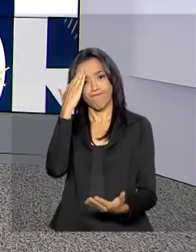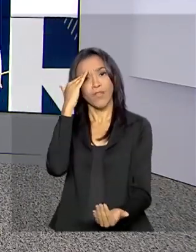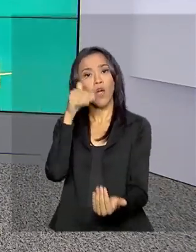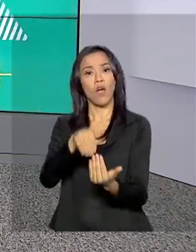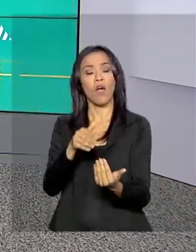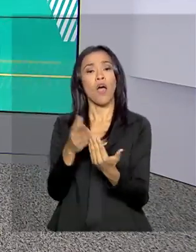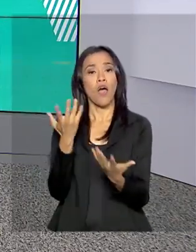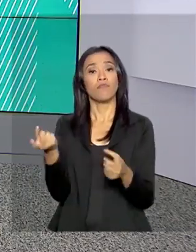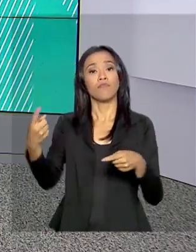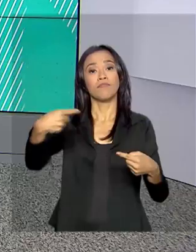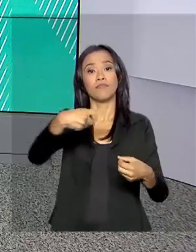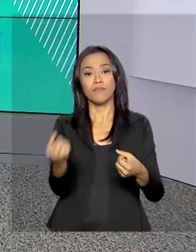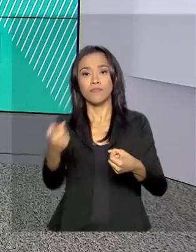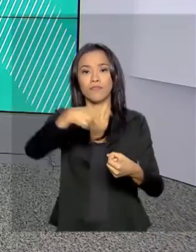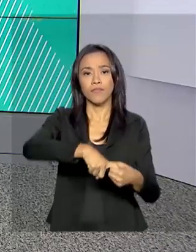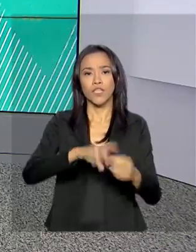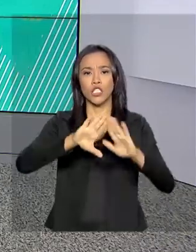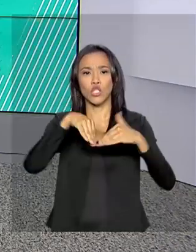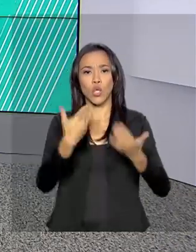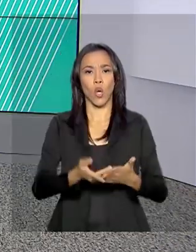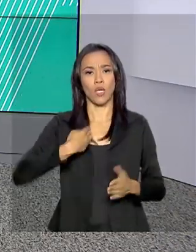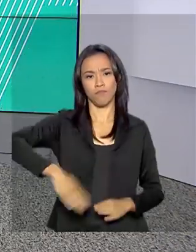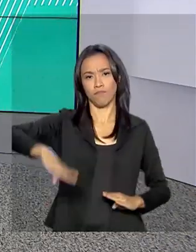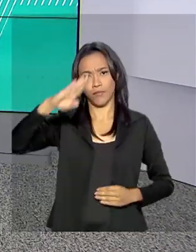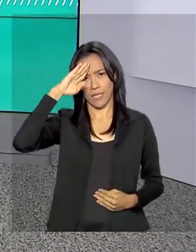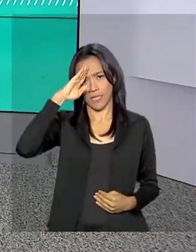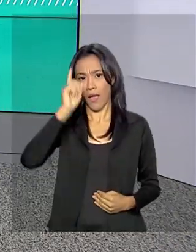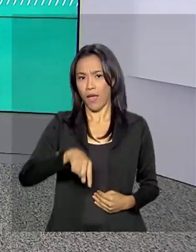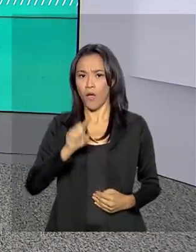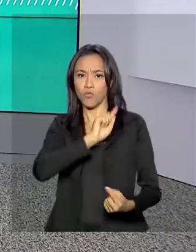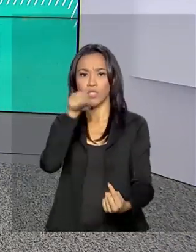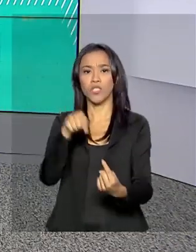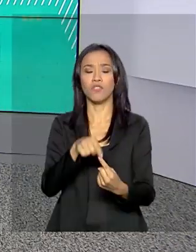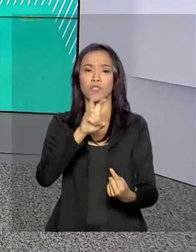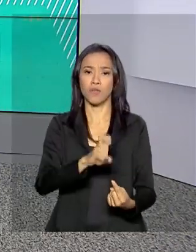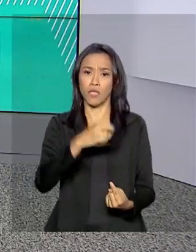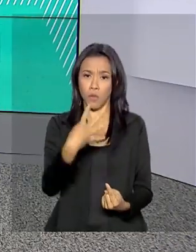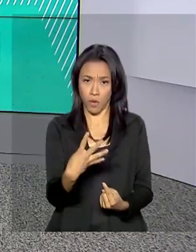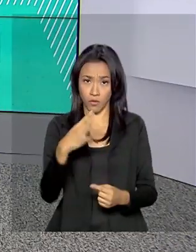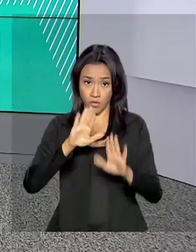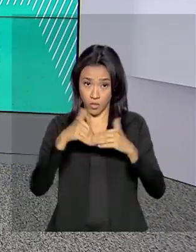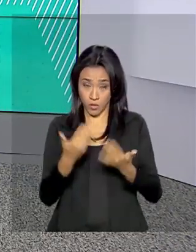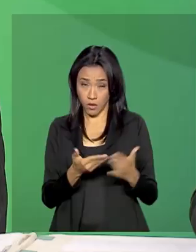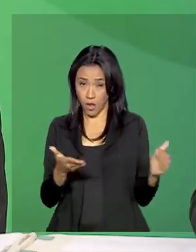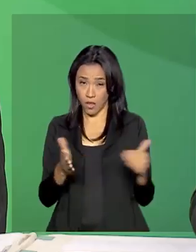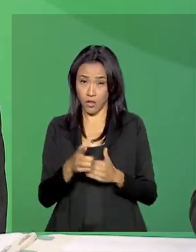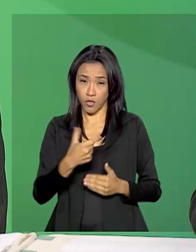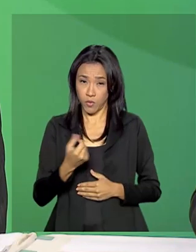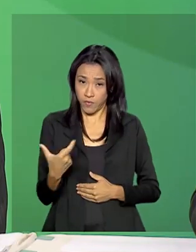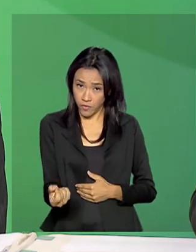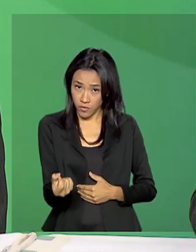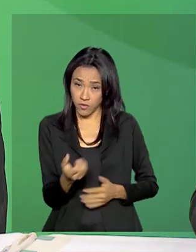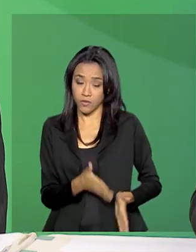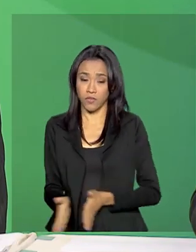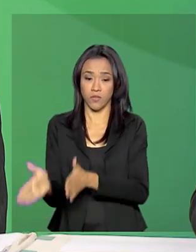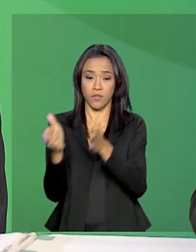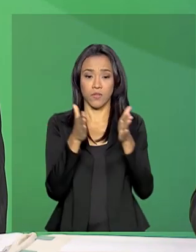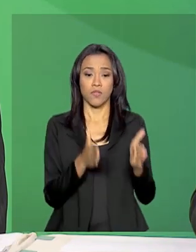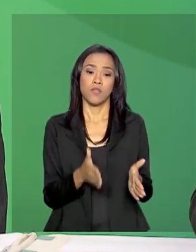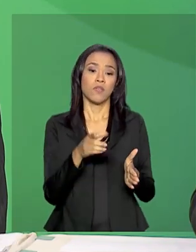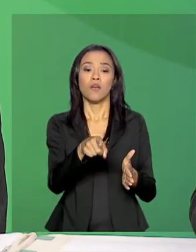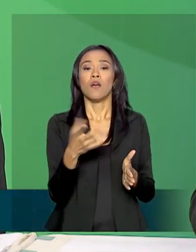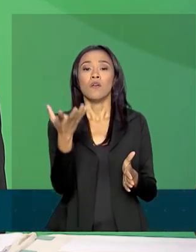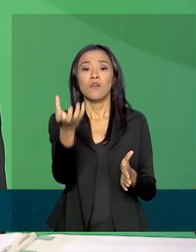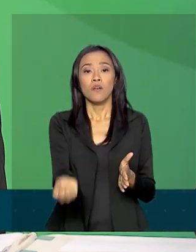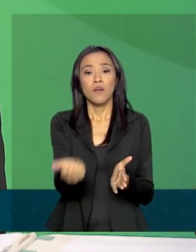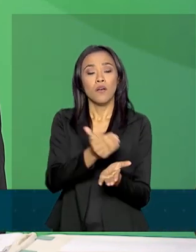cívico-militar. A meta do governo é chegar a 54 escolas até 2020. A gente vai começar por quem